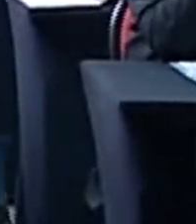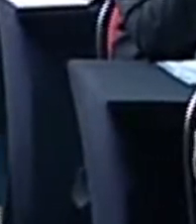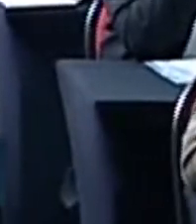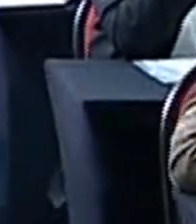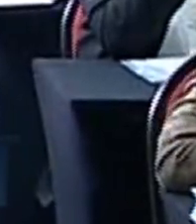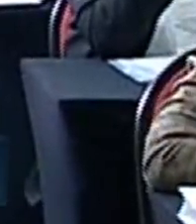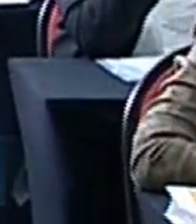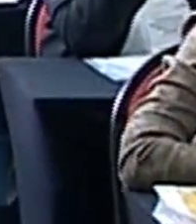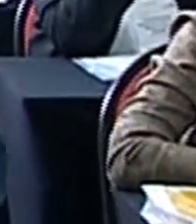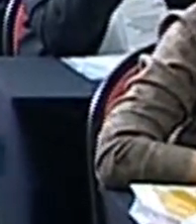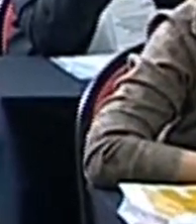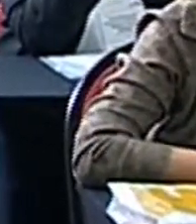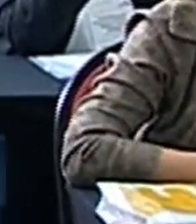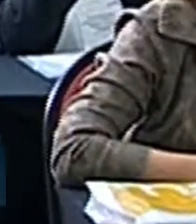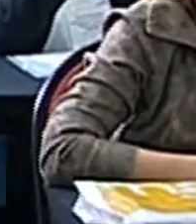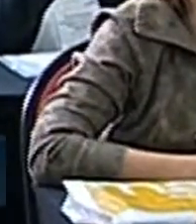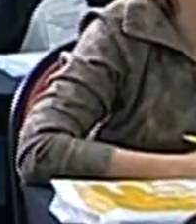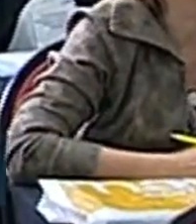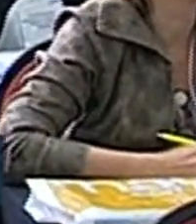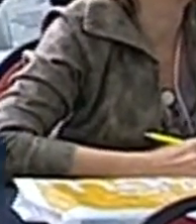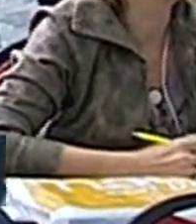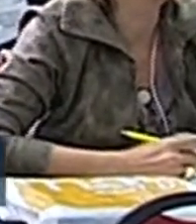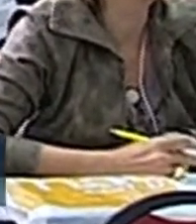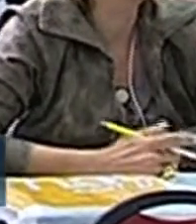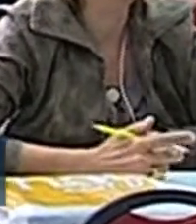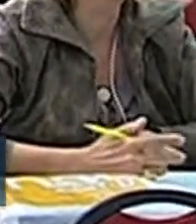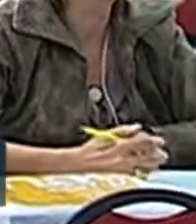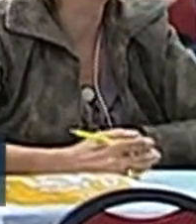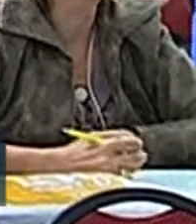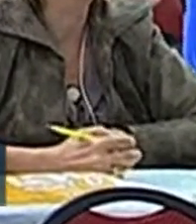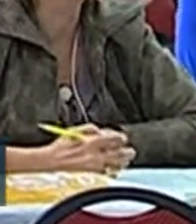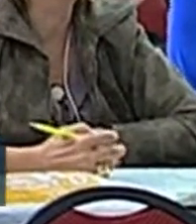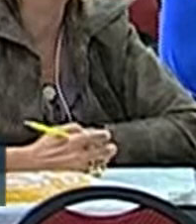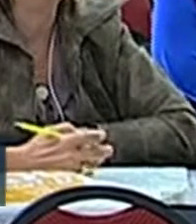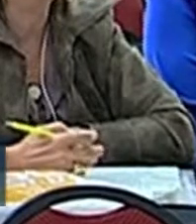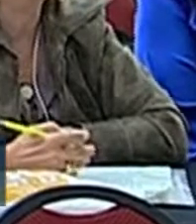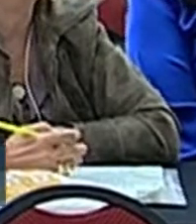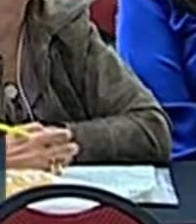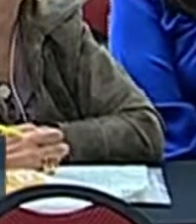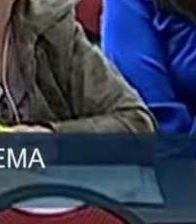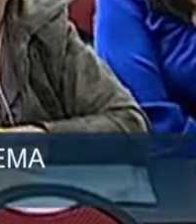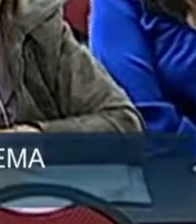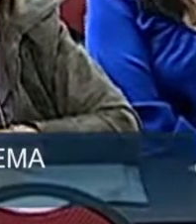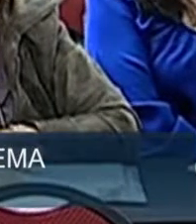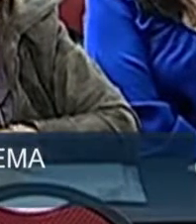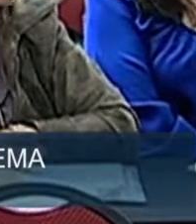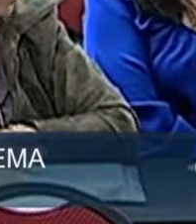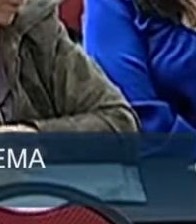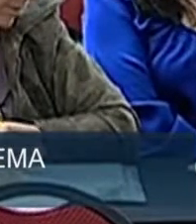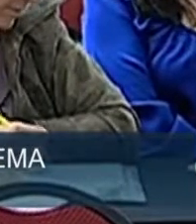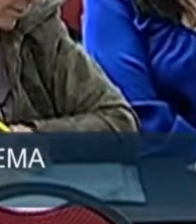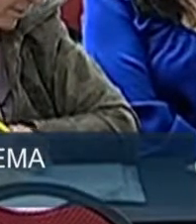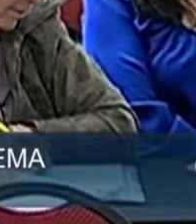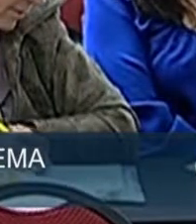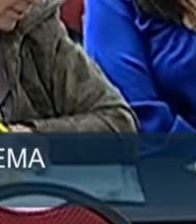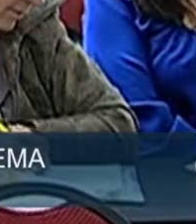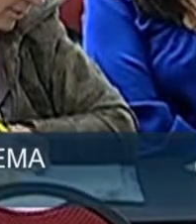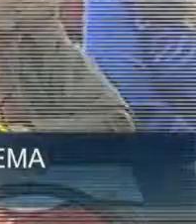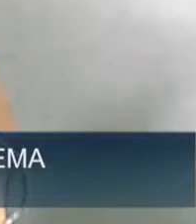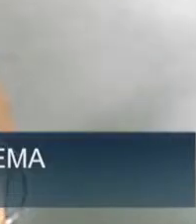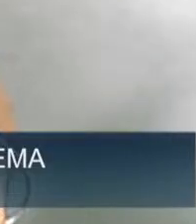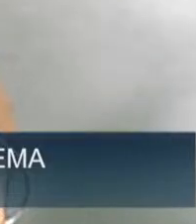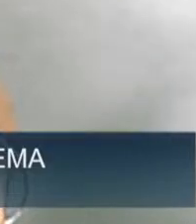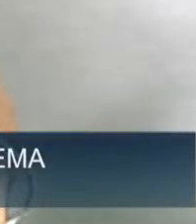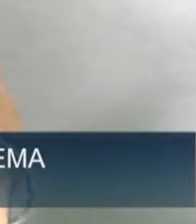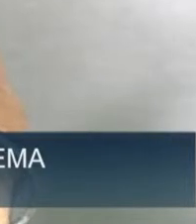Anunciamos a palavra da senhora secretária de Atenção à Saúde, Lumena Furtado. Bom dia a todos. É uma alegria pra